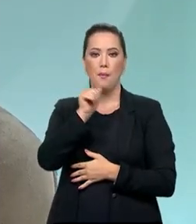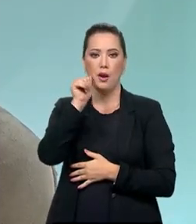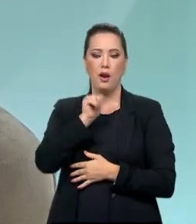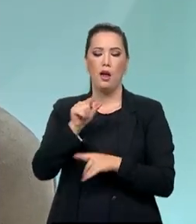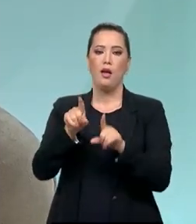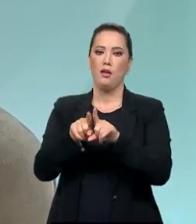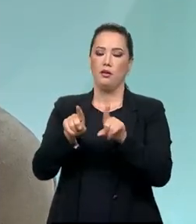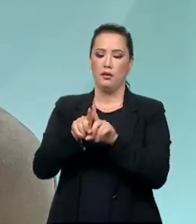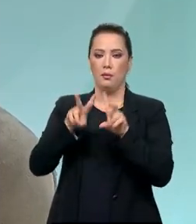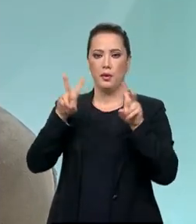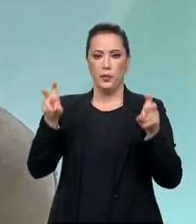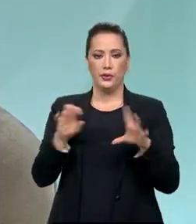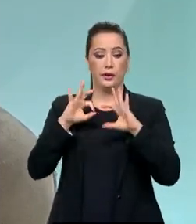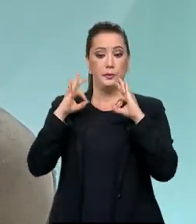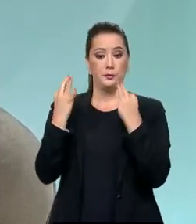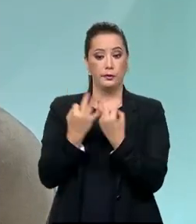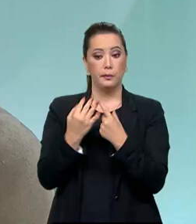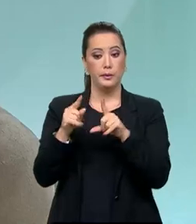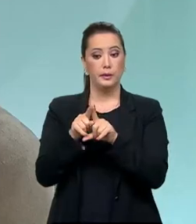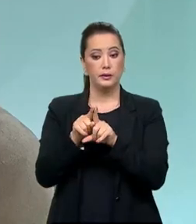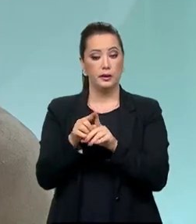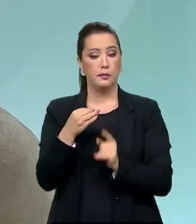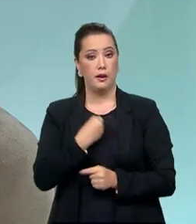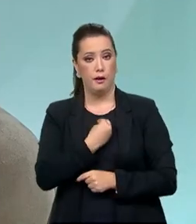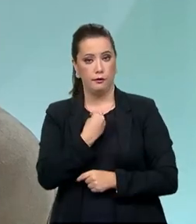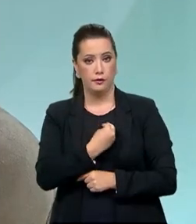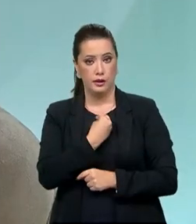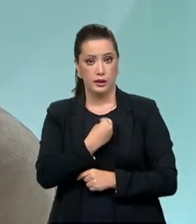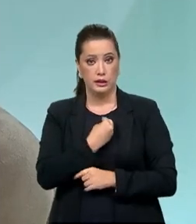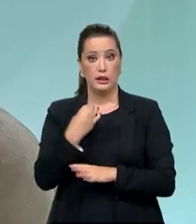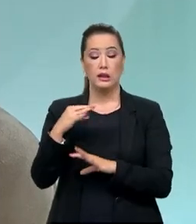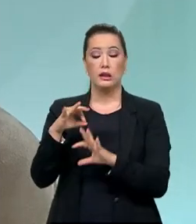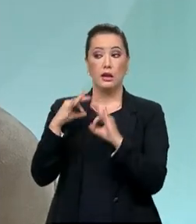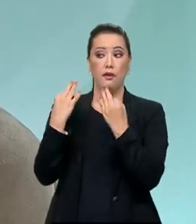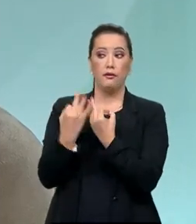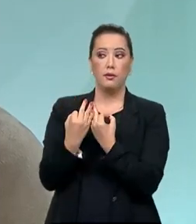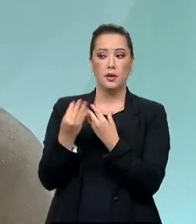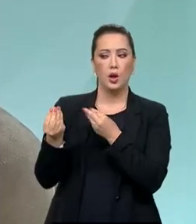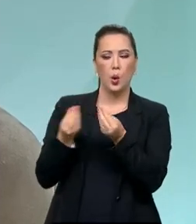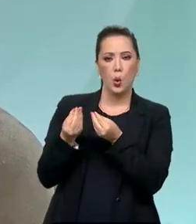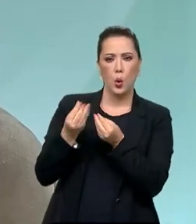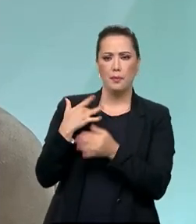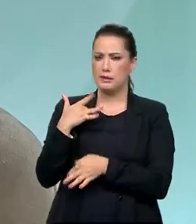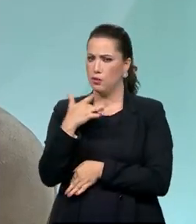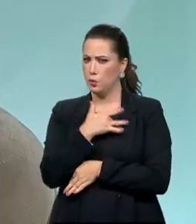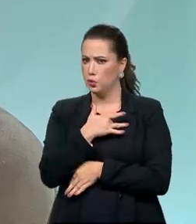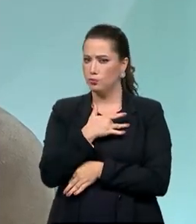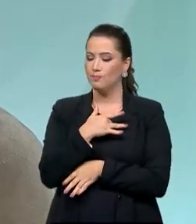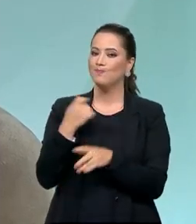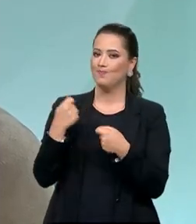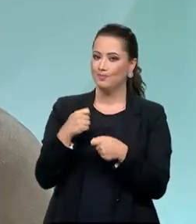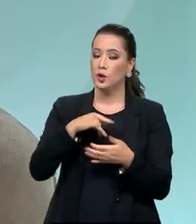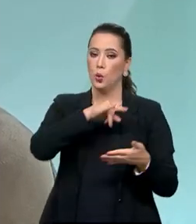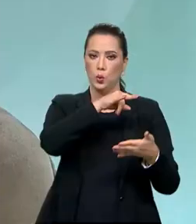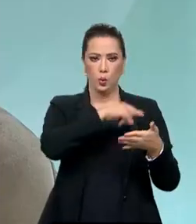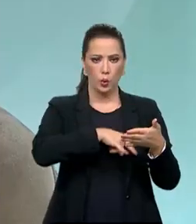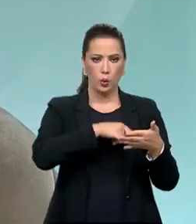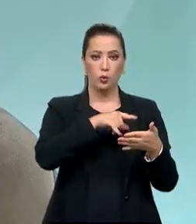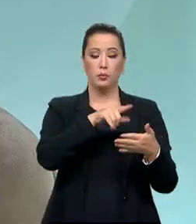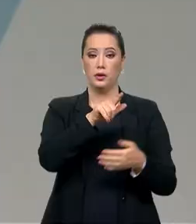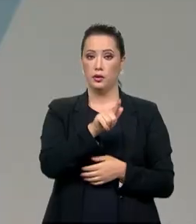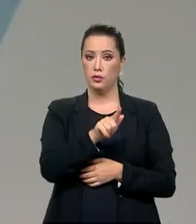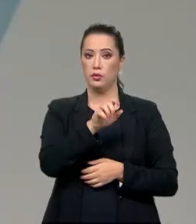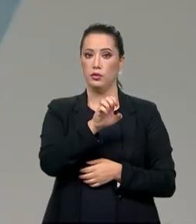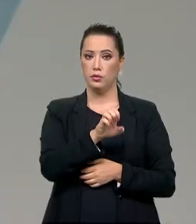em relação à família e a qualidade da saúde da família. Então, a Declaração de Genebra, ela pegou todos esses